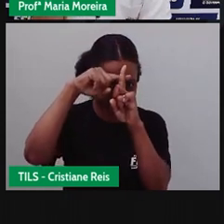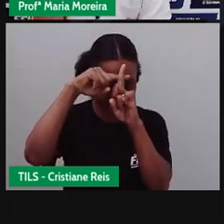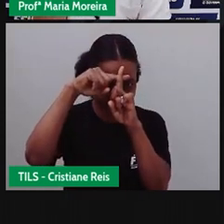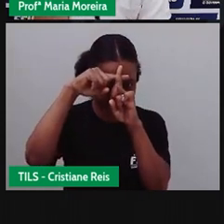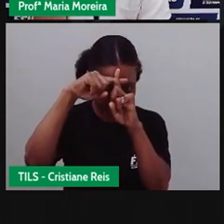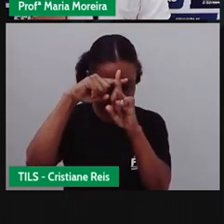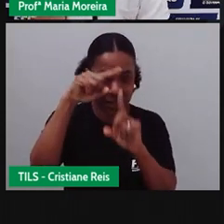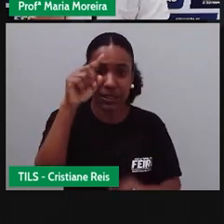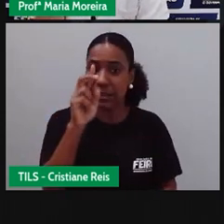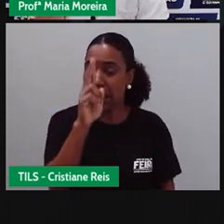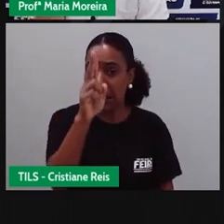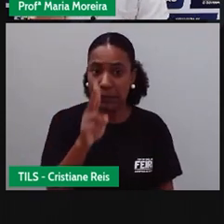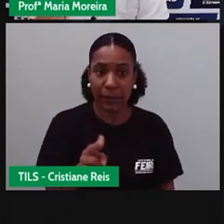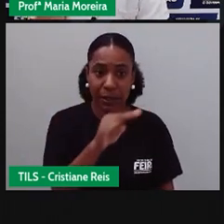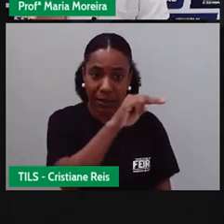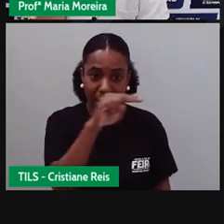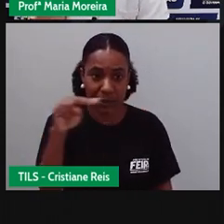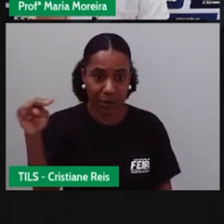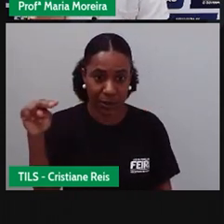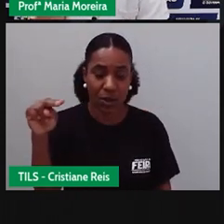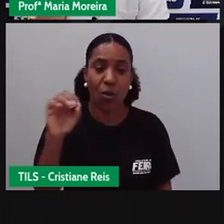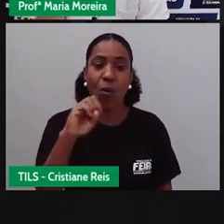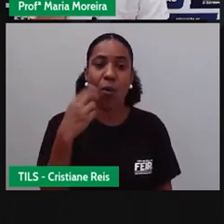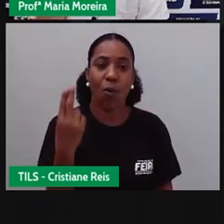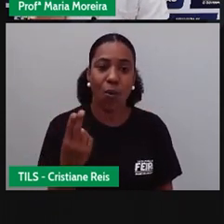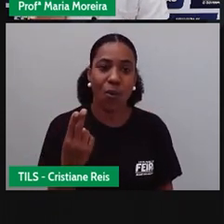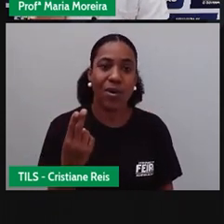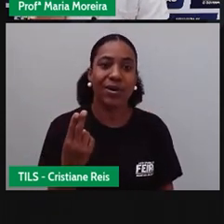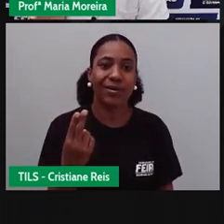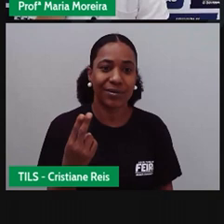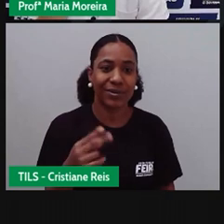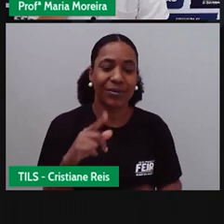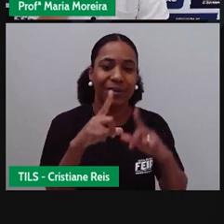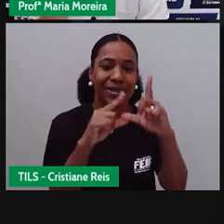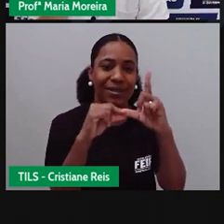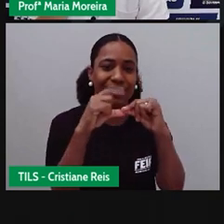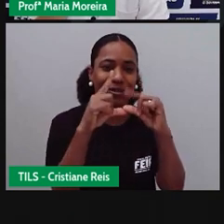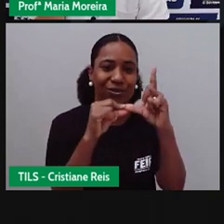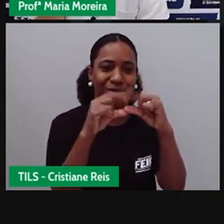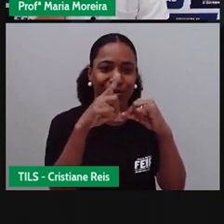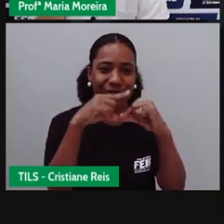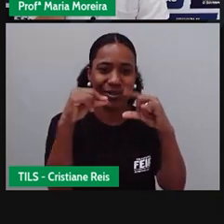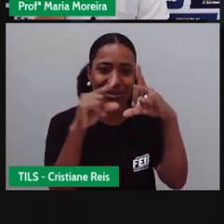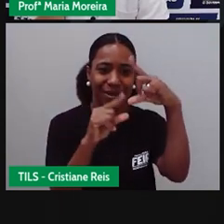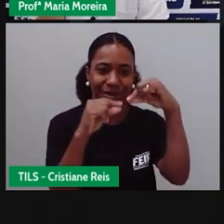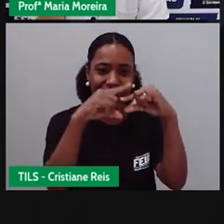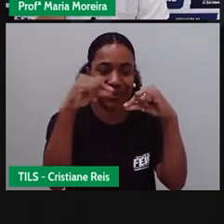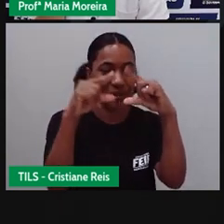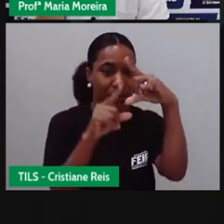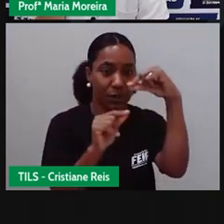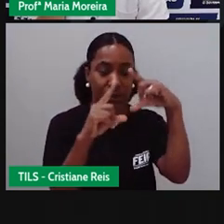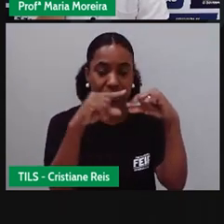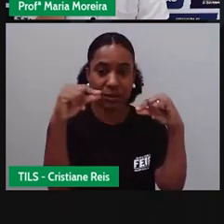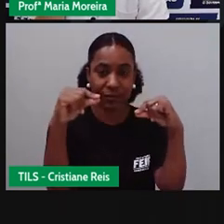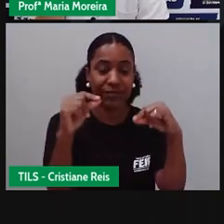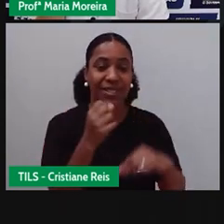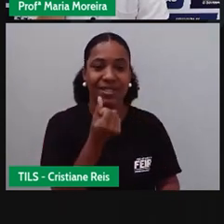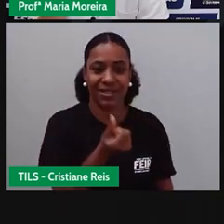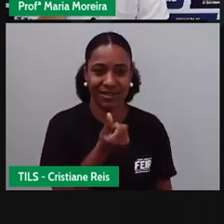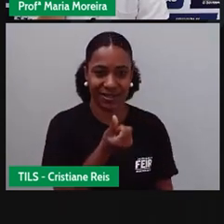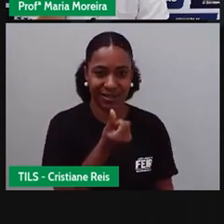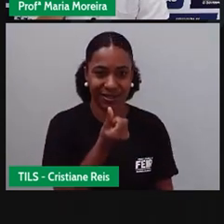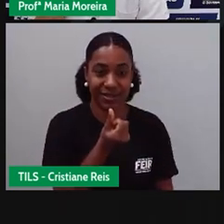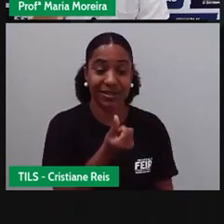cruz normal vermelha. Ou um símbolo conhecido como estrela da vida. Que é uma espécie de estrela de seis